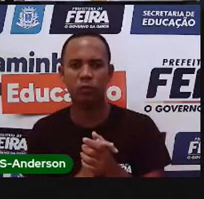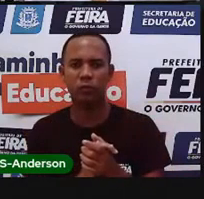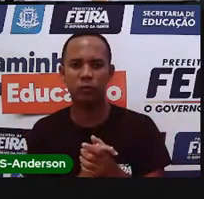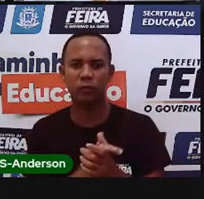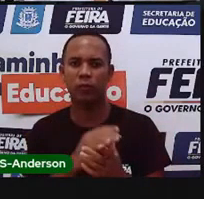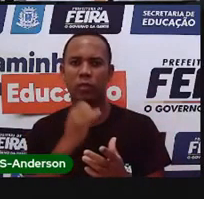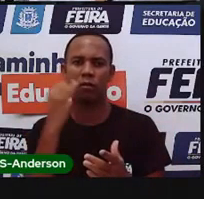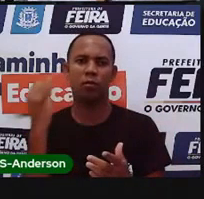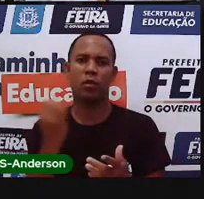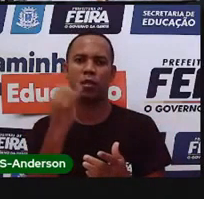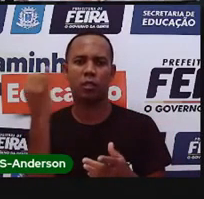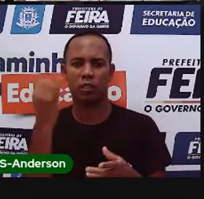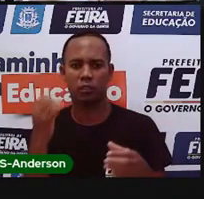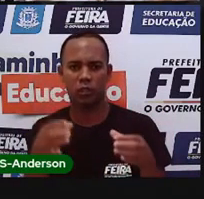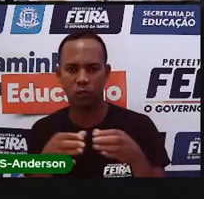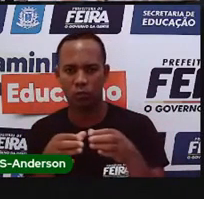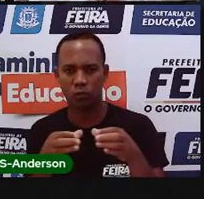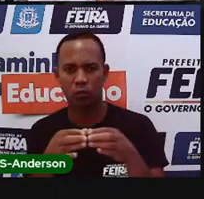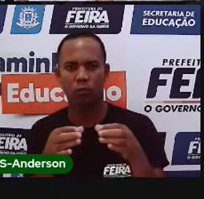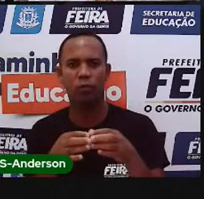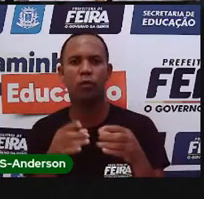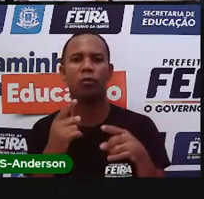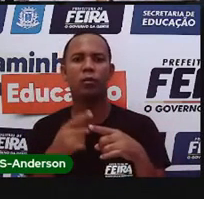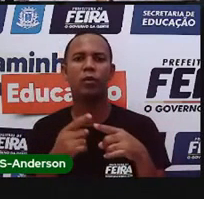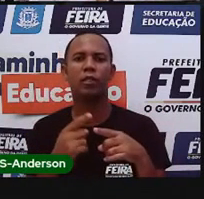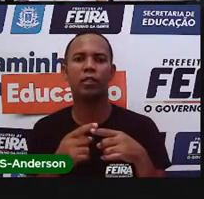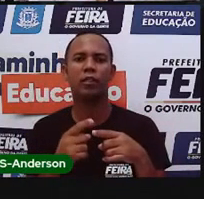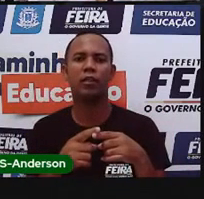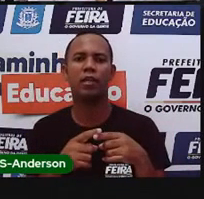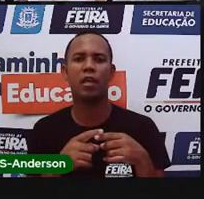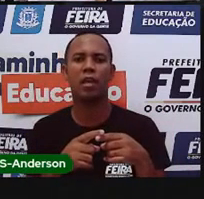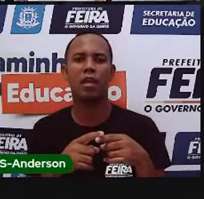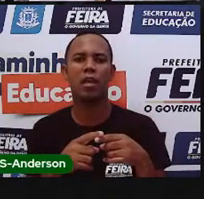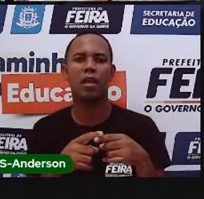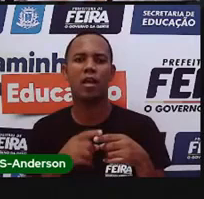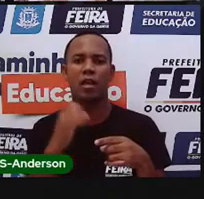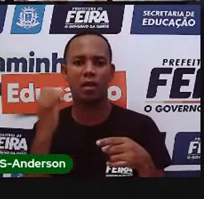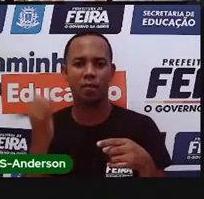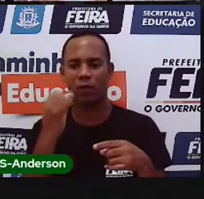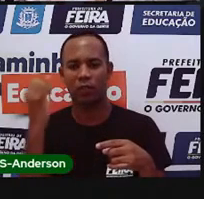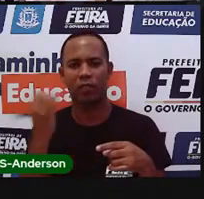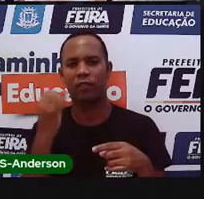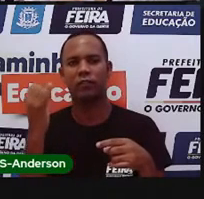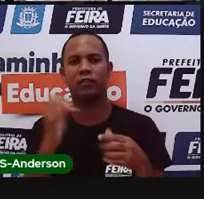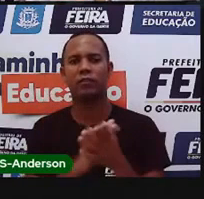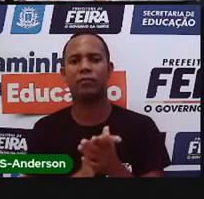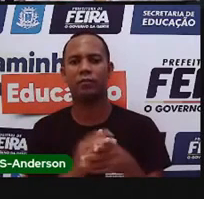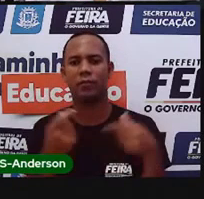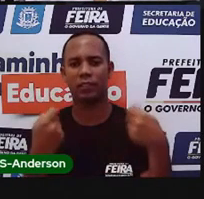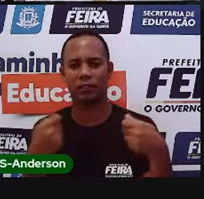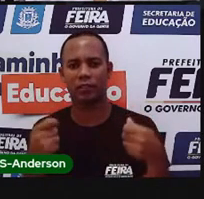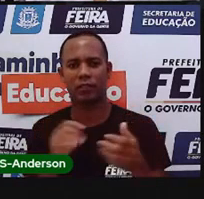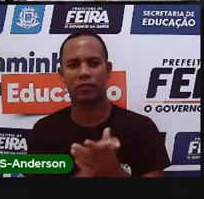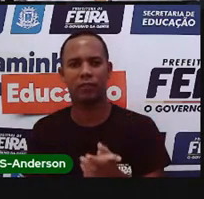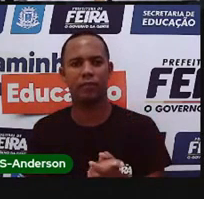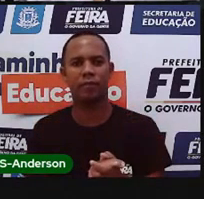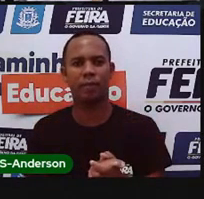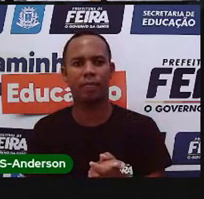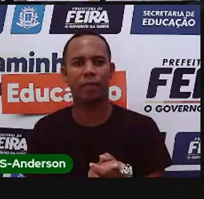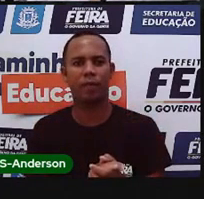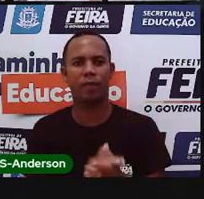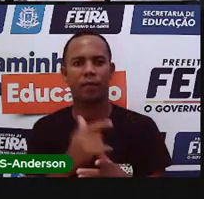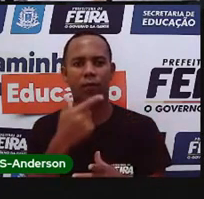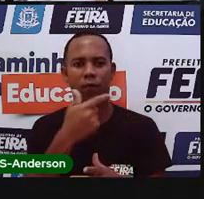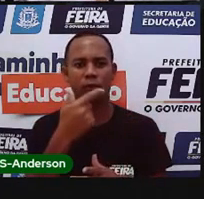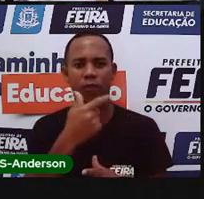importantes e que sem eles a cidade viraria um caos. Uma confusão só. O que a